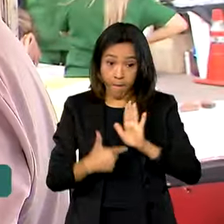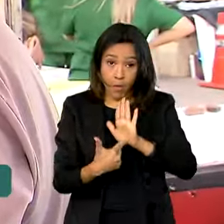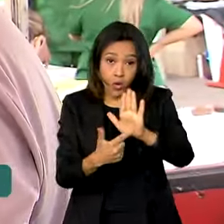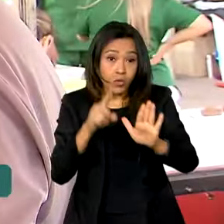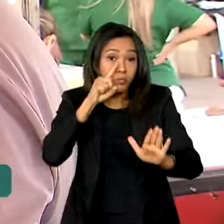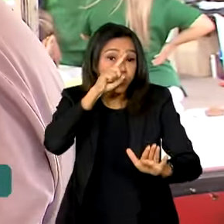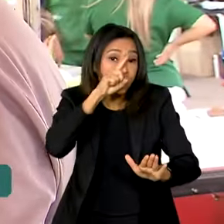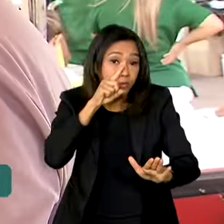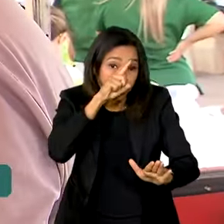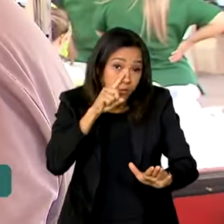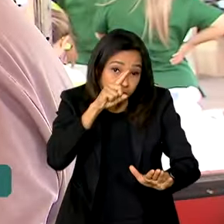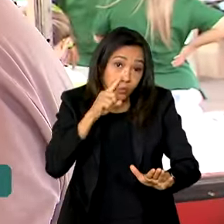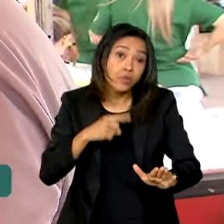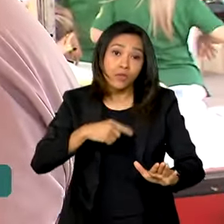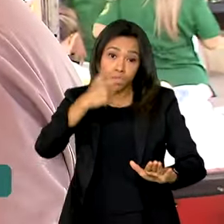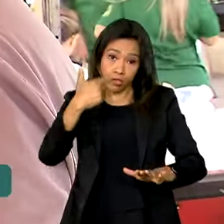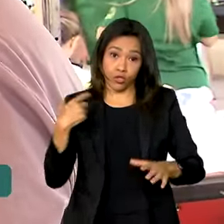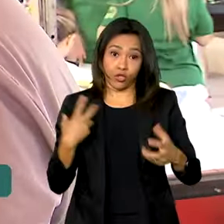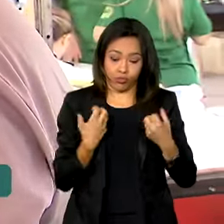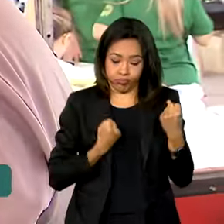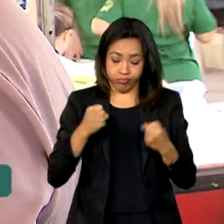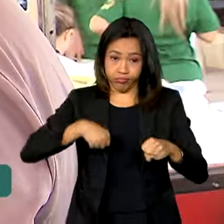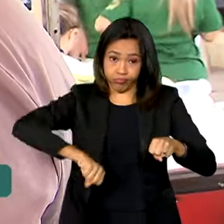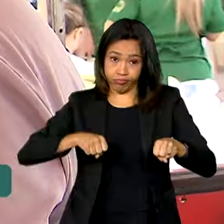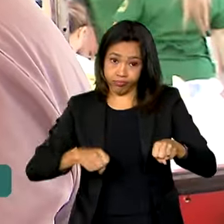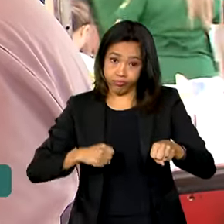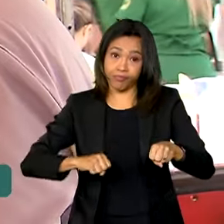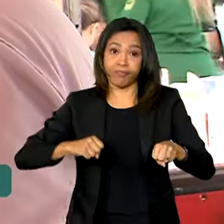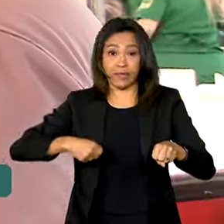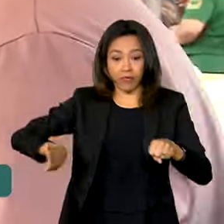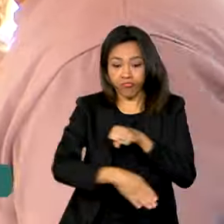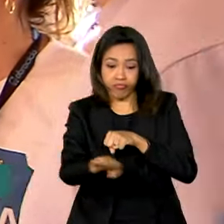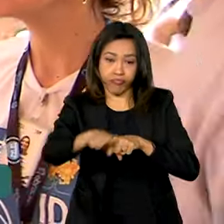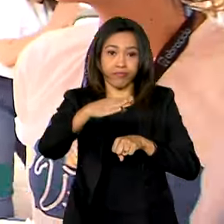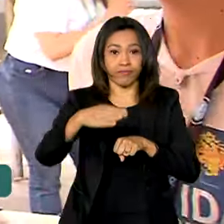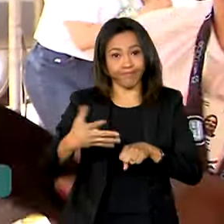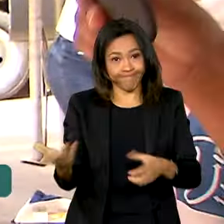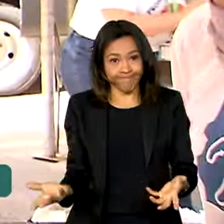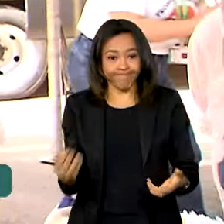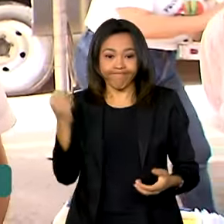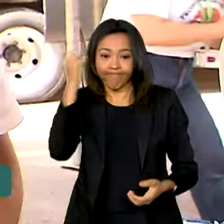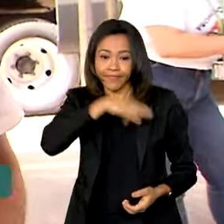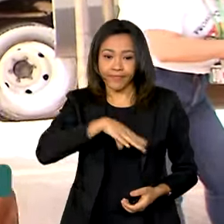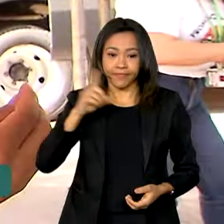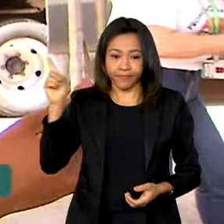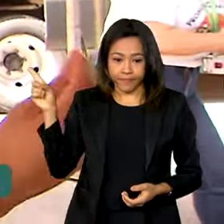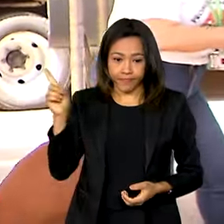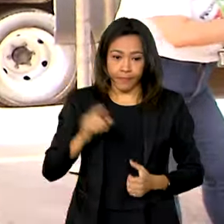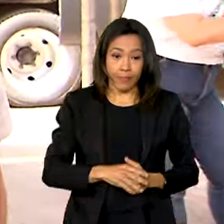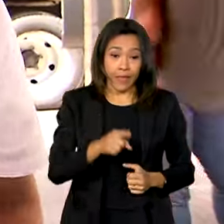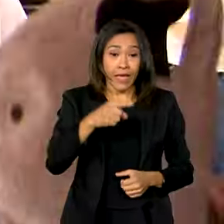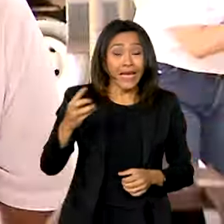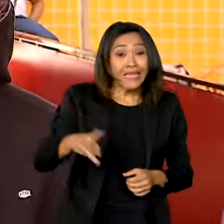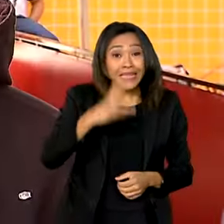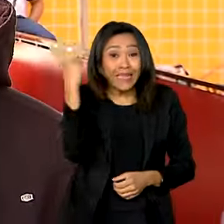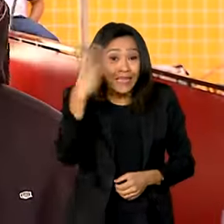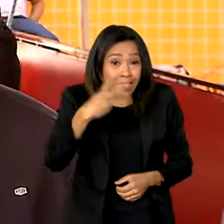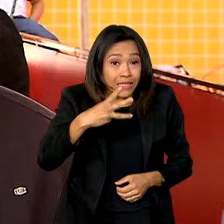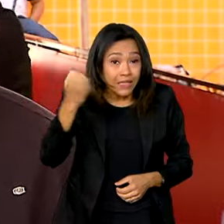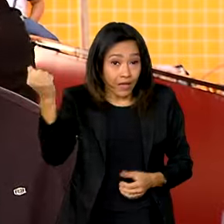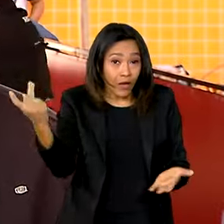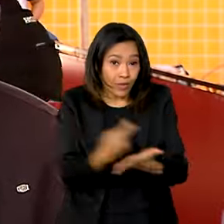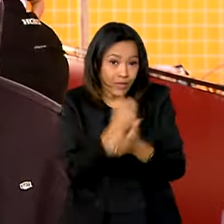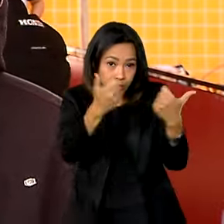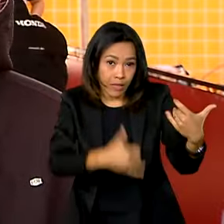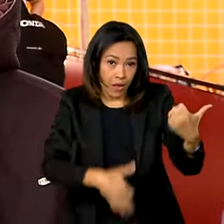motociclista corre ao cometer uma dessas infrações de trânsito. É a terceira maior causa desse risco de trânsito. É sempre